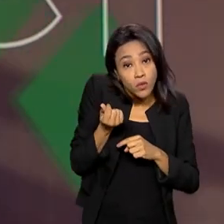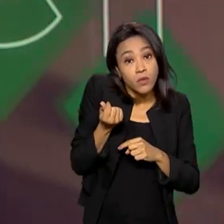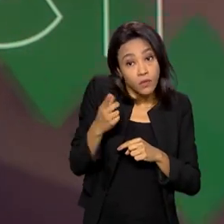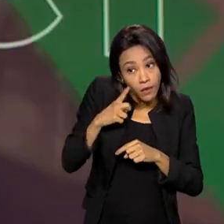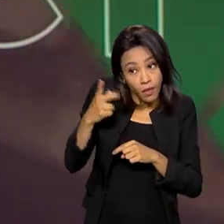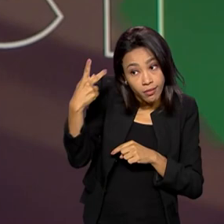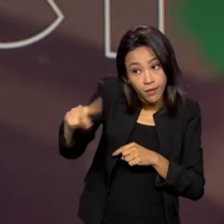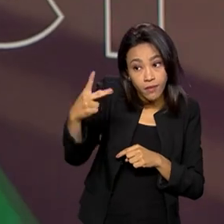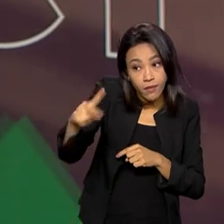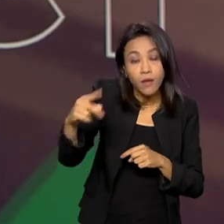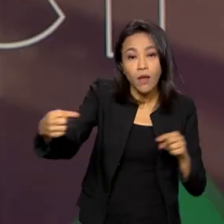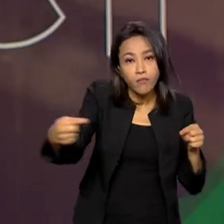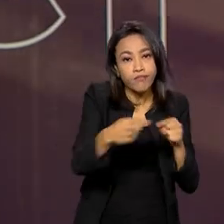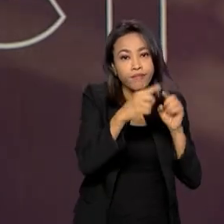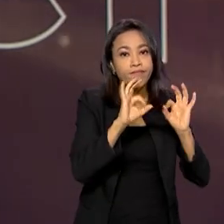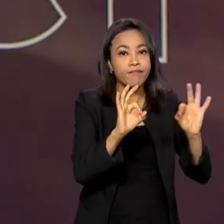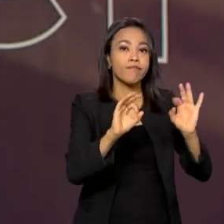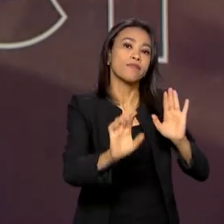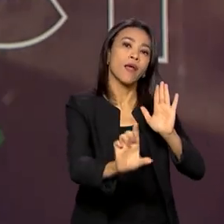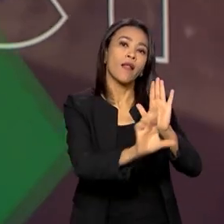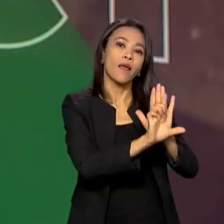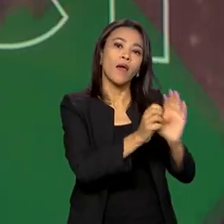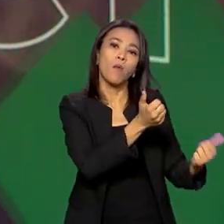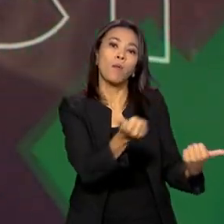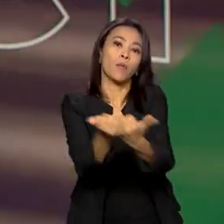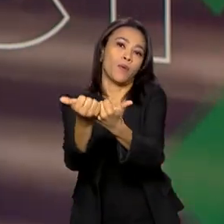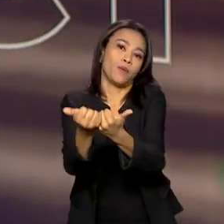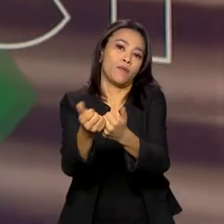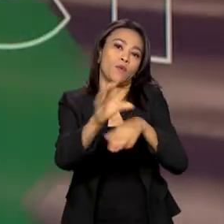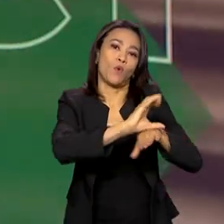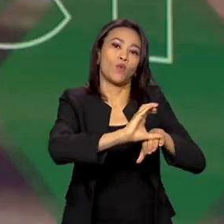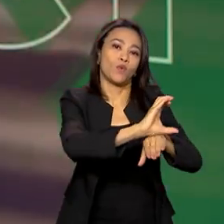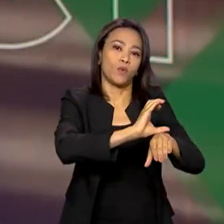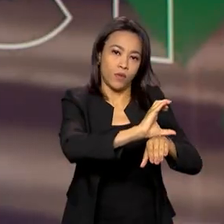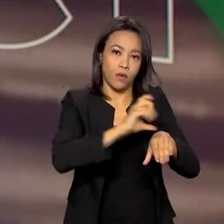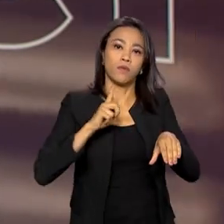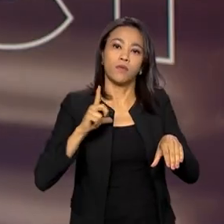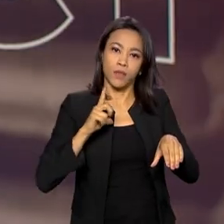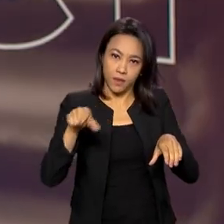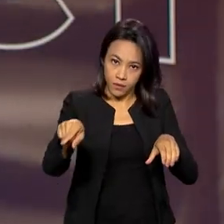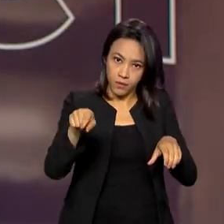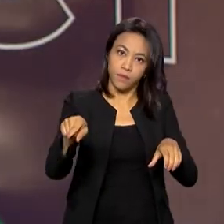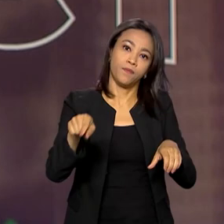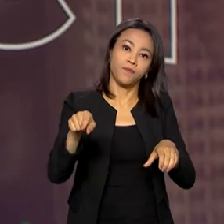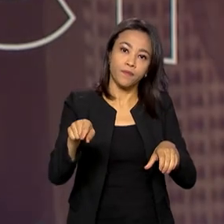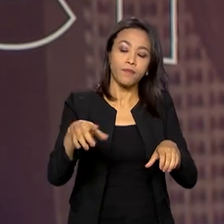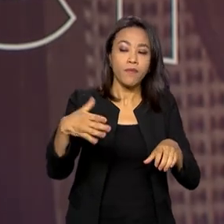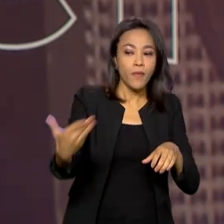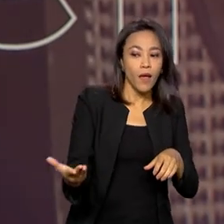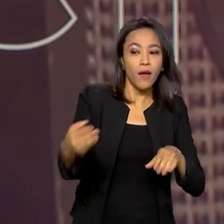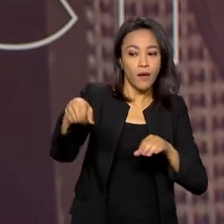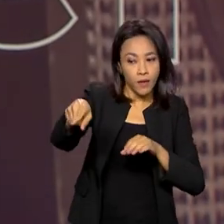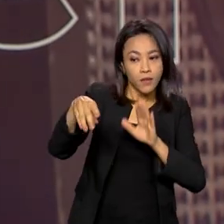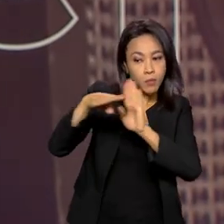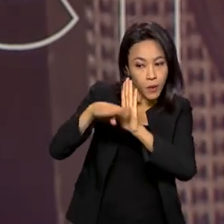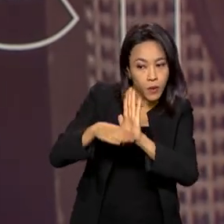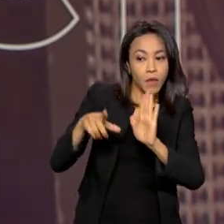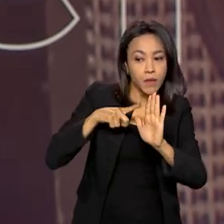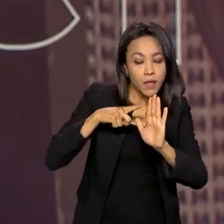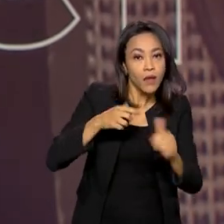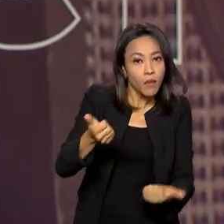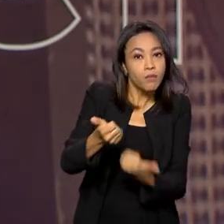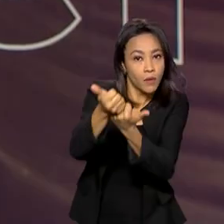existe prevista na lei é o apoio institucional. A emissora eventualmente, ah, esse programa tem apoio